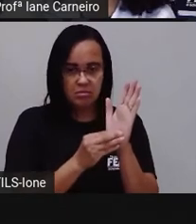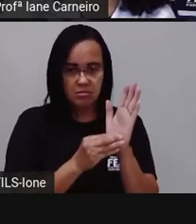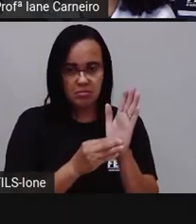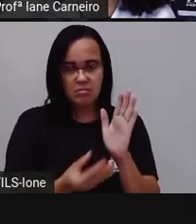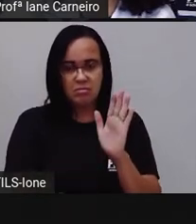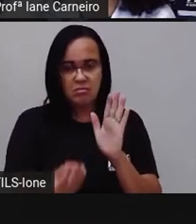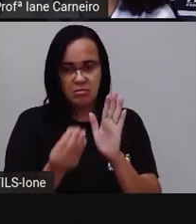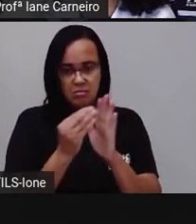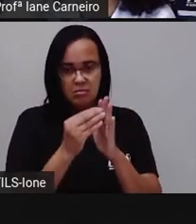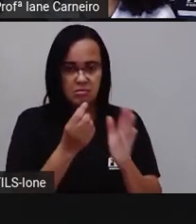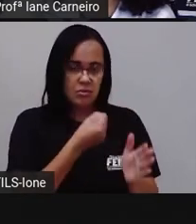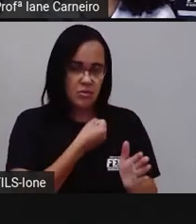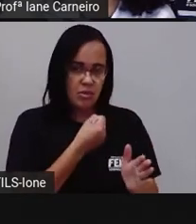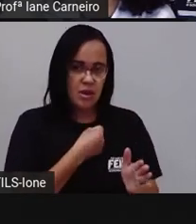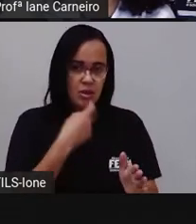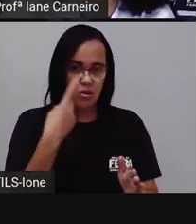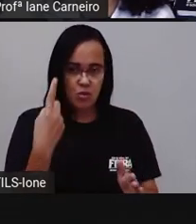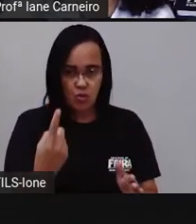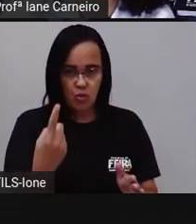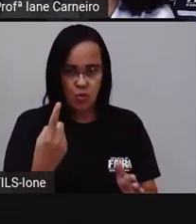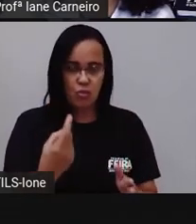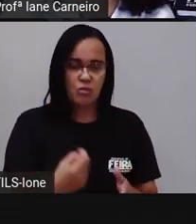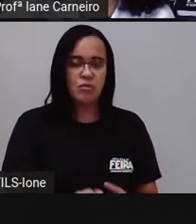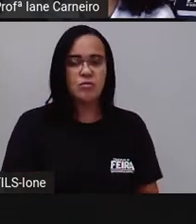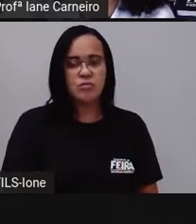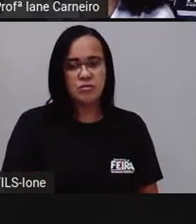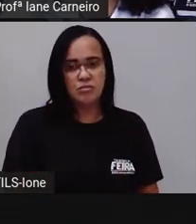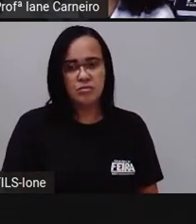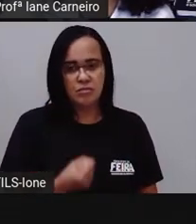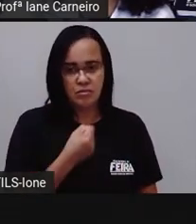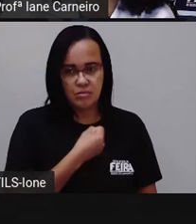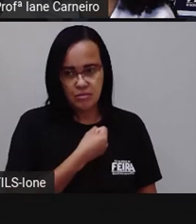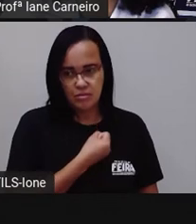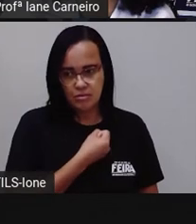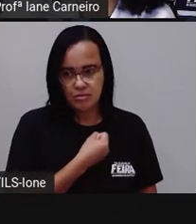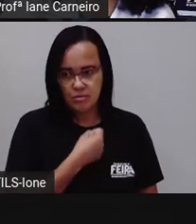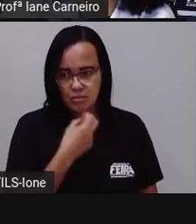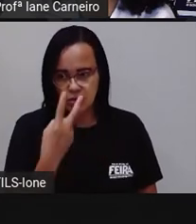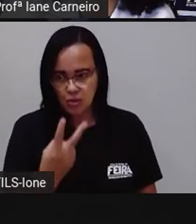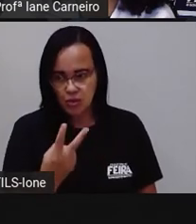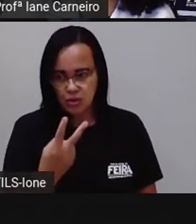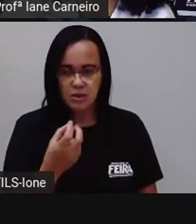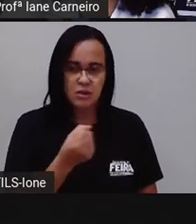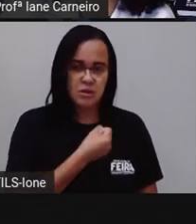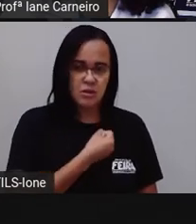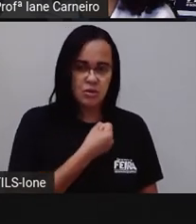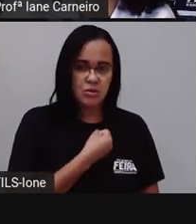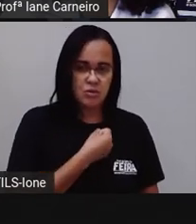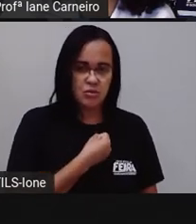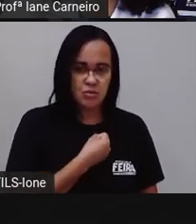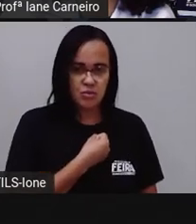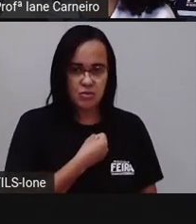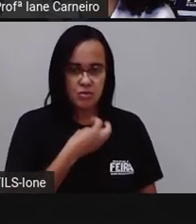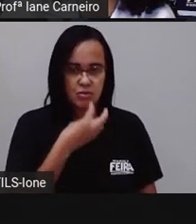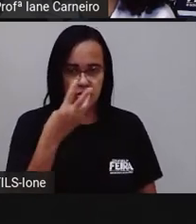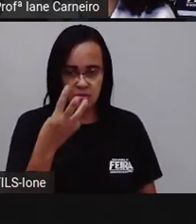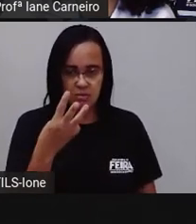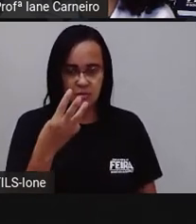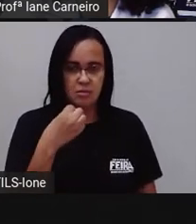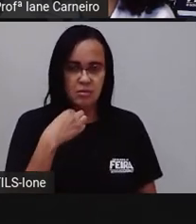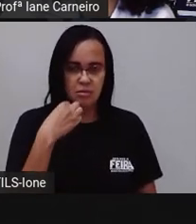o número um, opa, a caneta. Um, número dois, três,